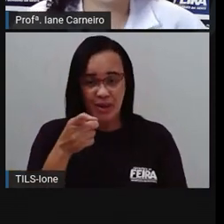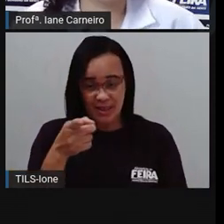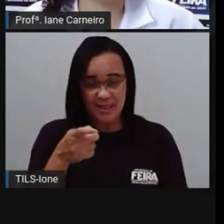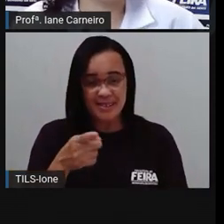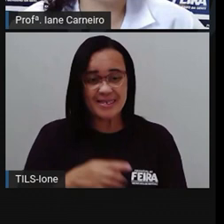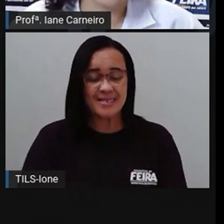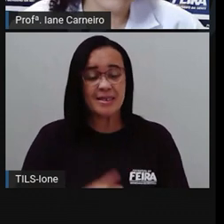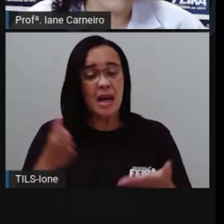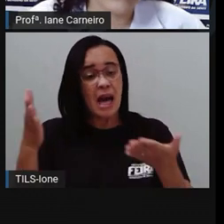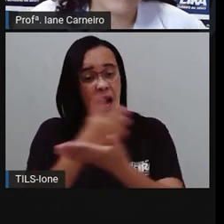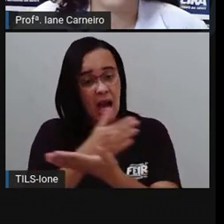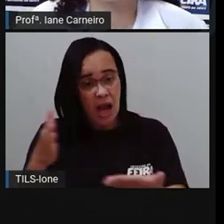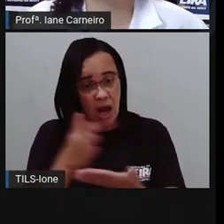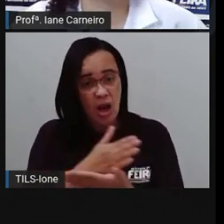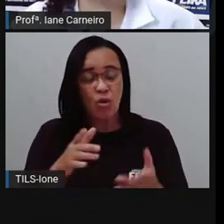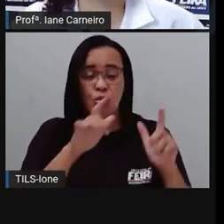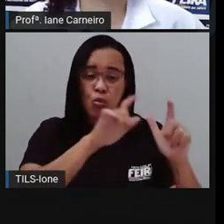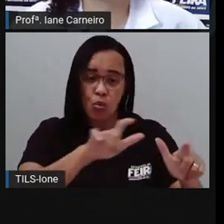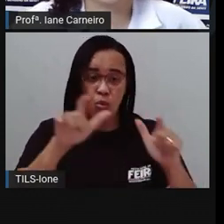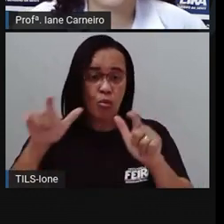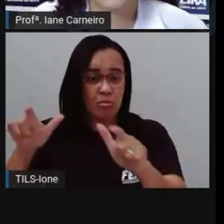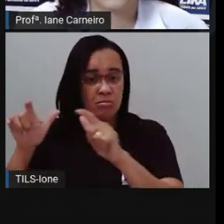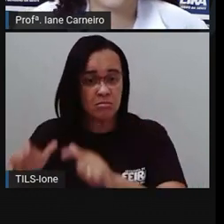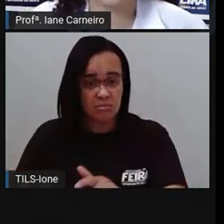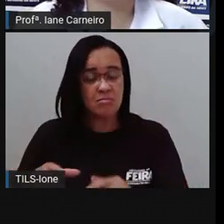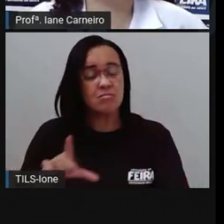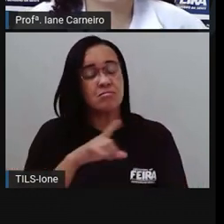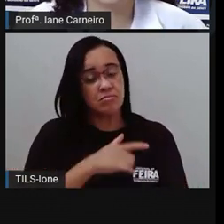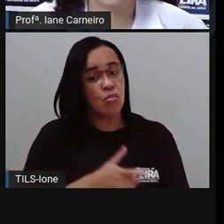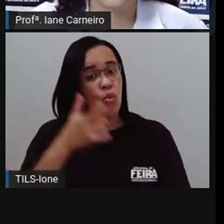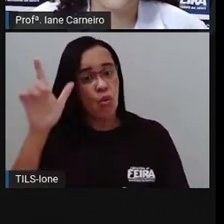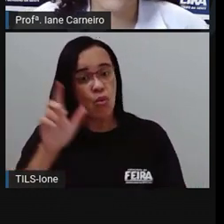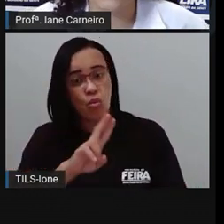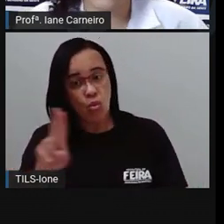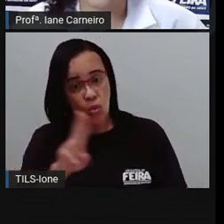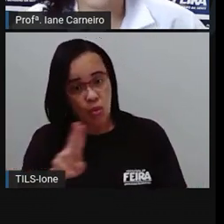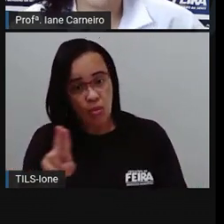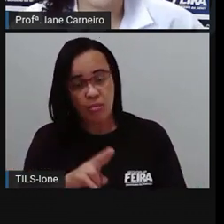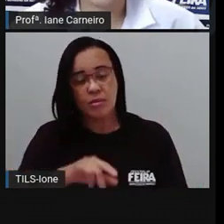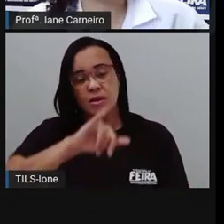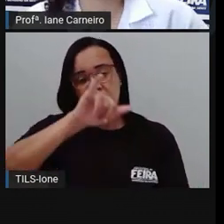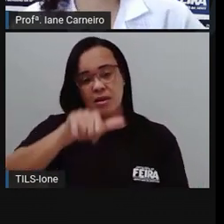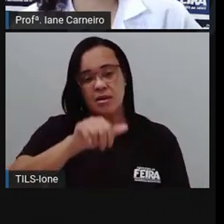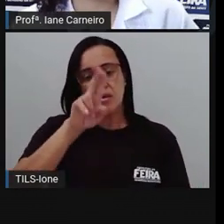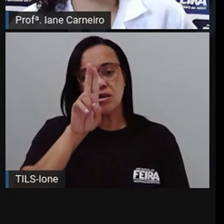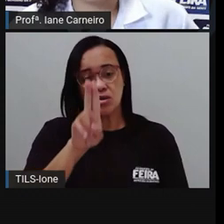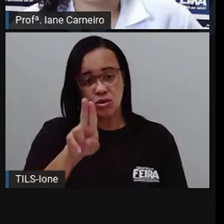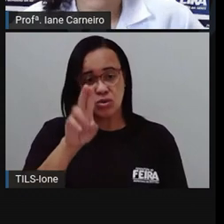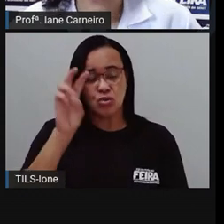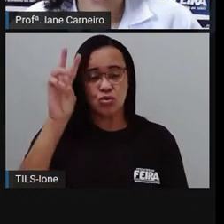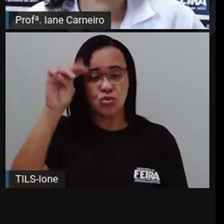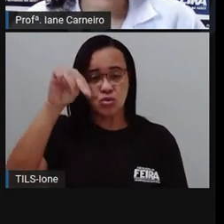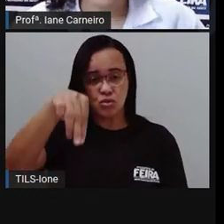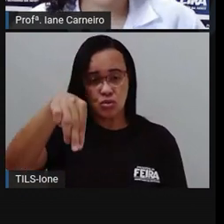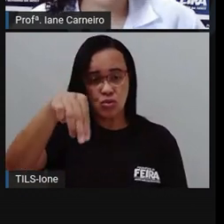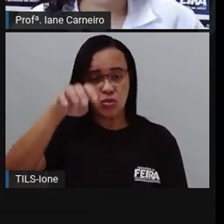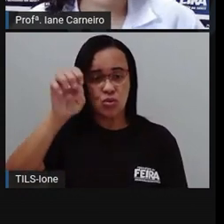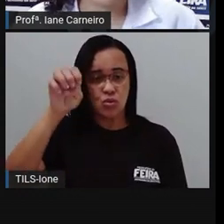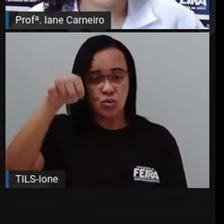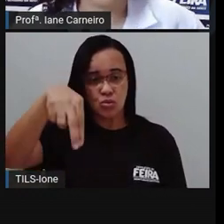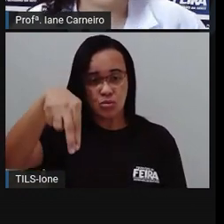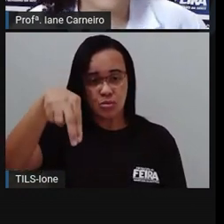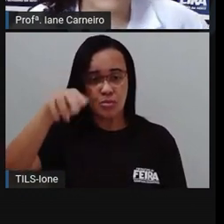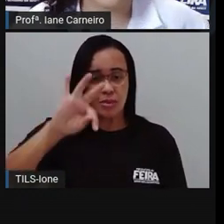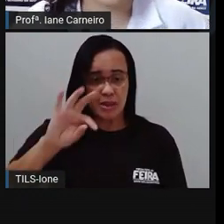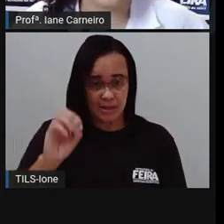se chama de burro, né? Mas o nome dele realmente é o jumento. É um parente do cavalo. E aí vamos